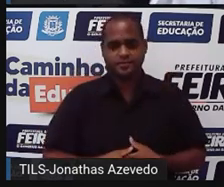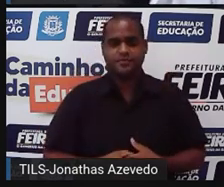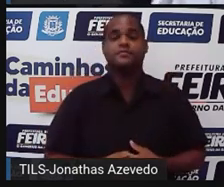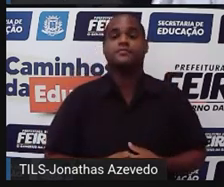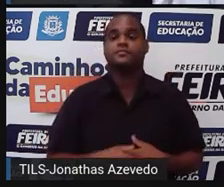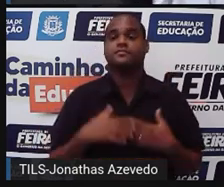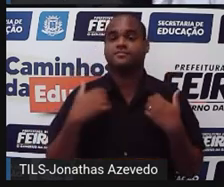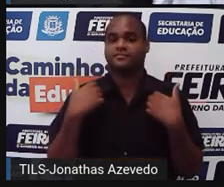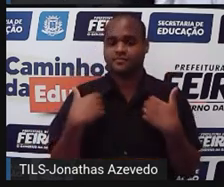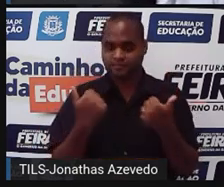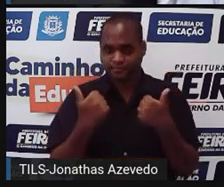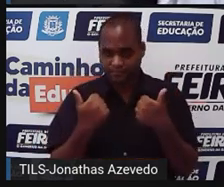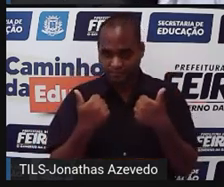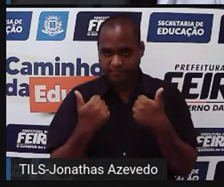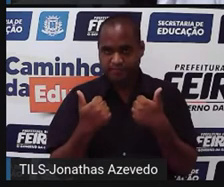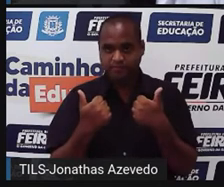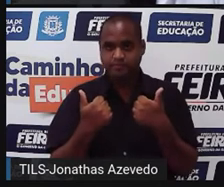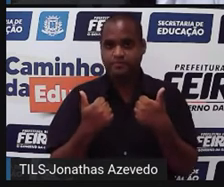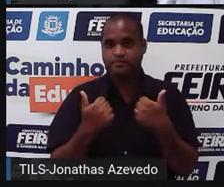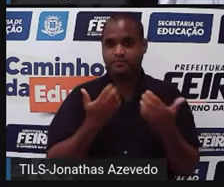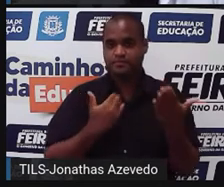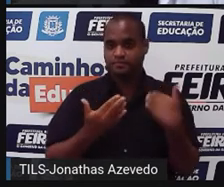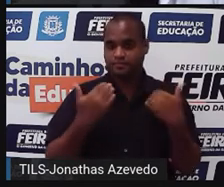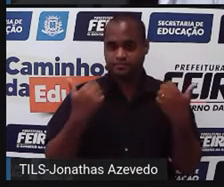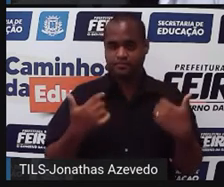Beleza? Então, vamos lá.